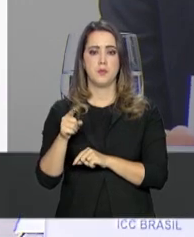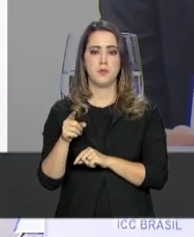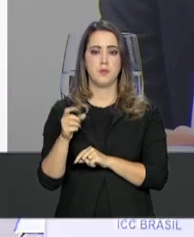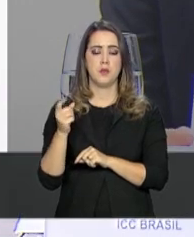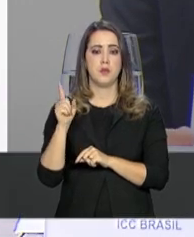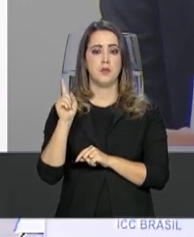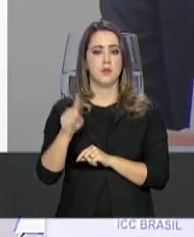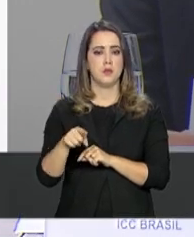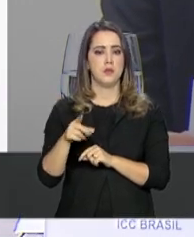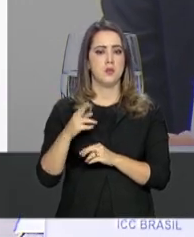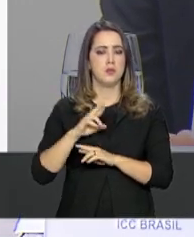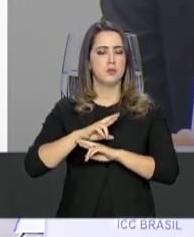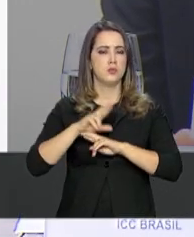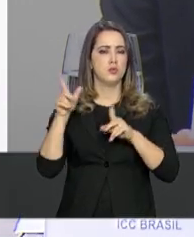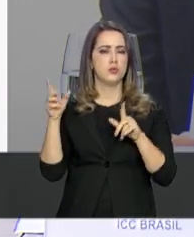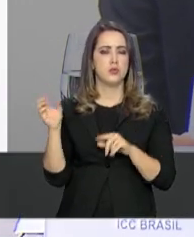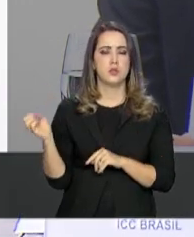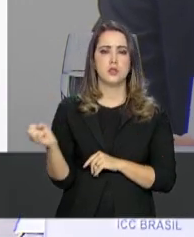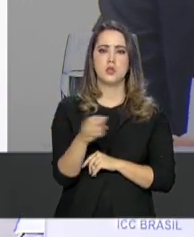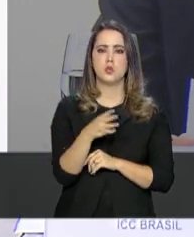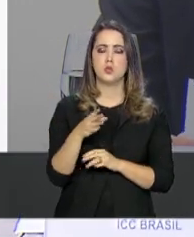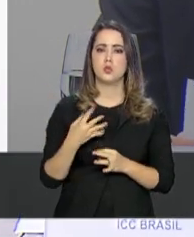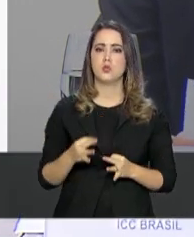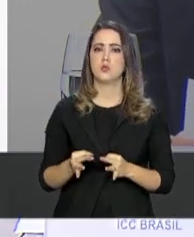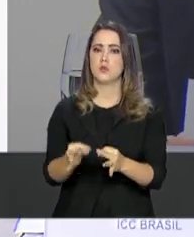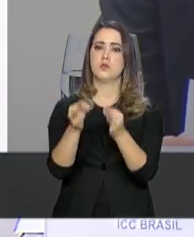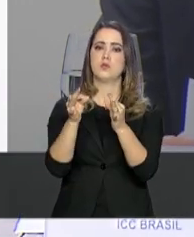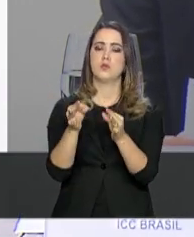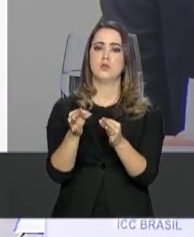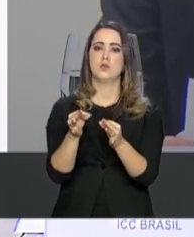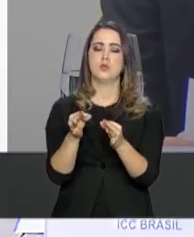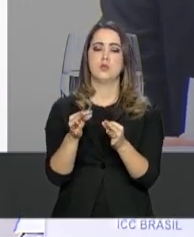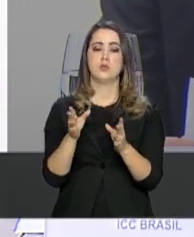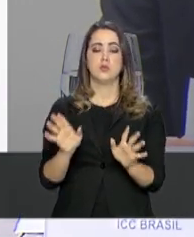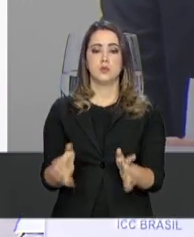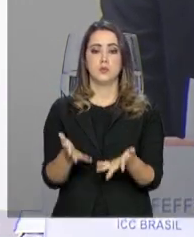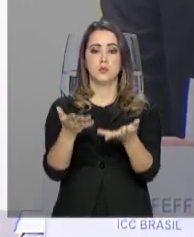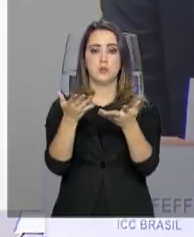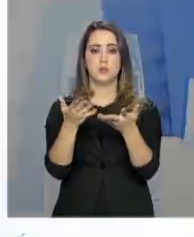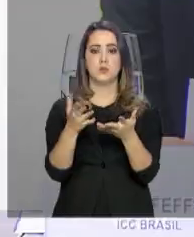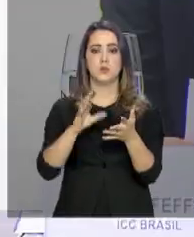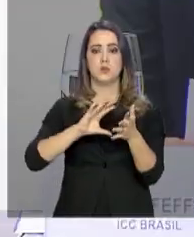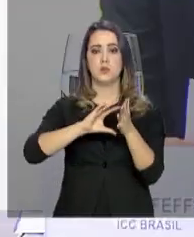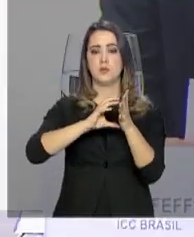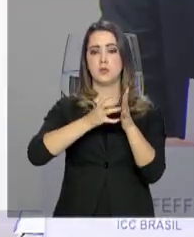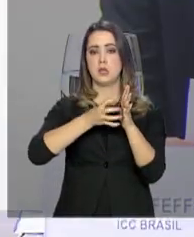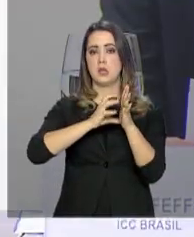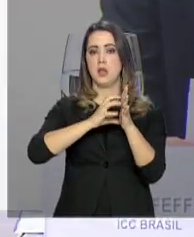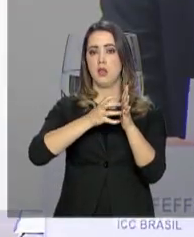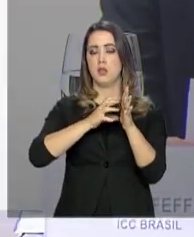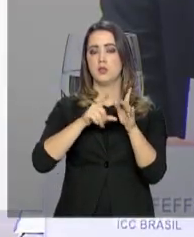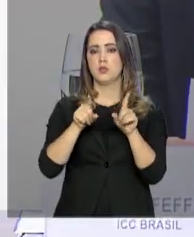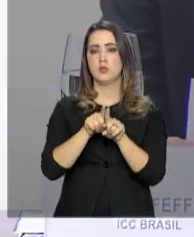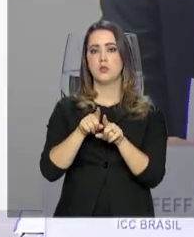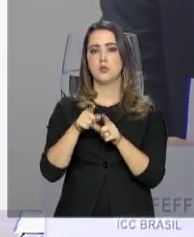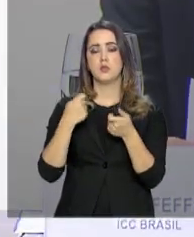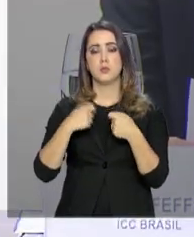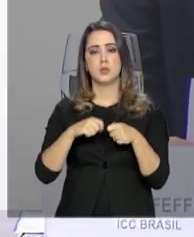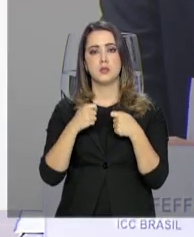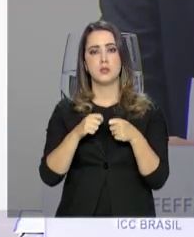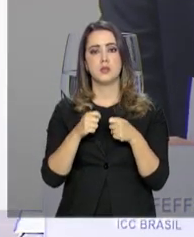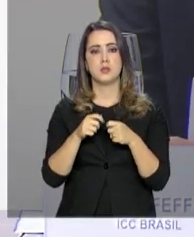de tecnologia e de financiabilidade, promovendo dados para as necessidades do gestor